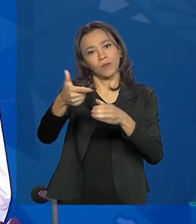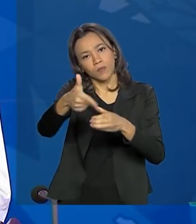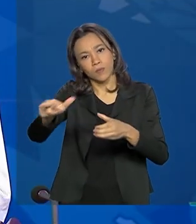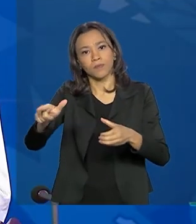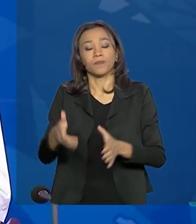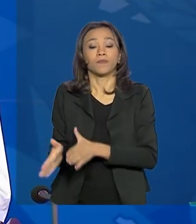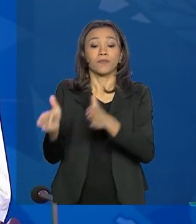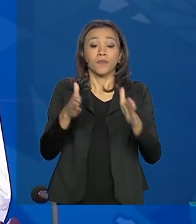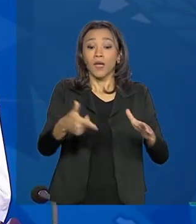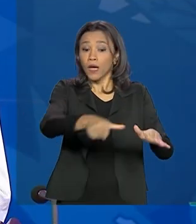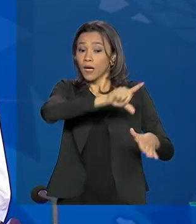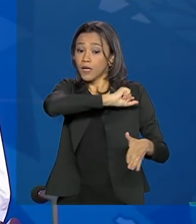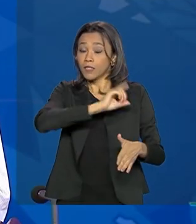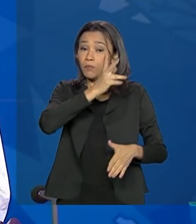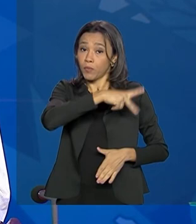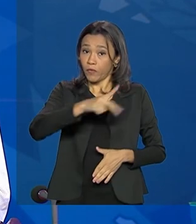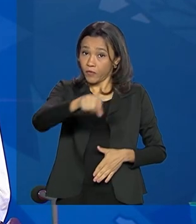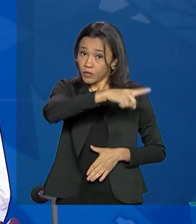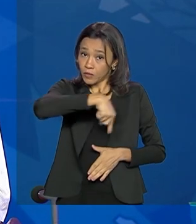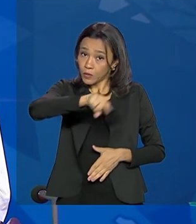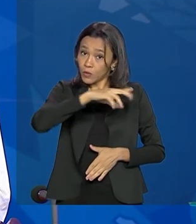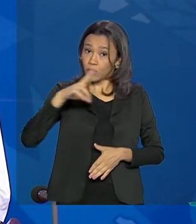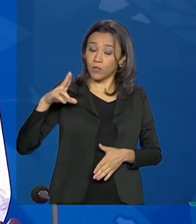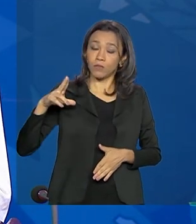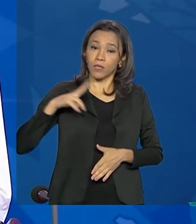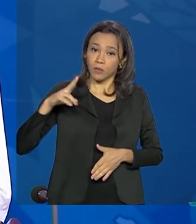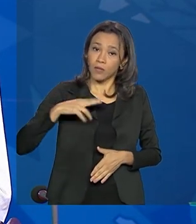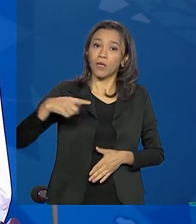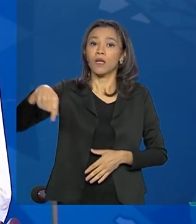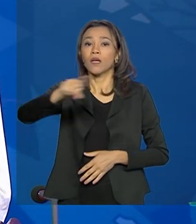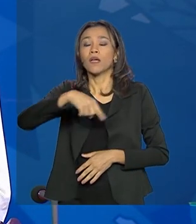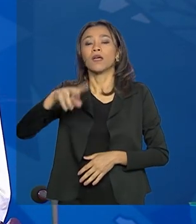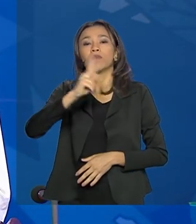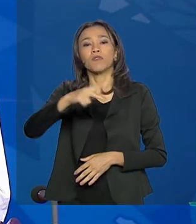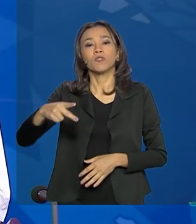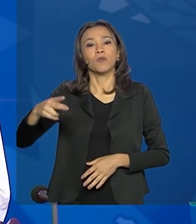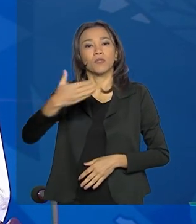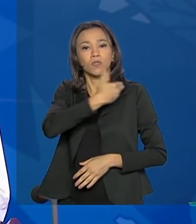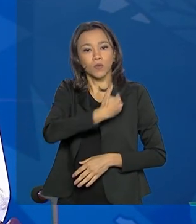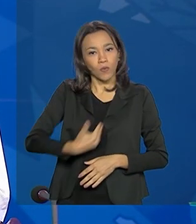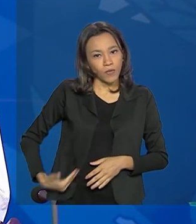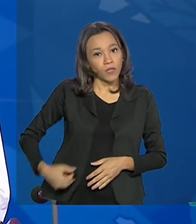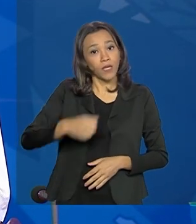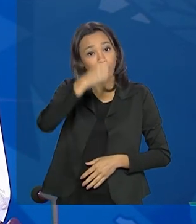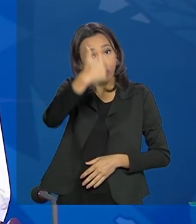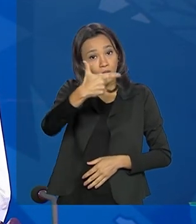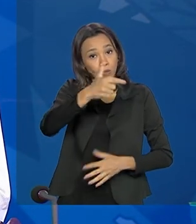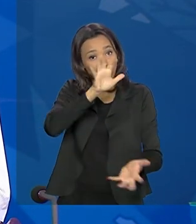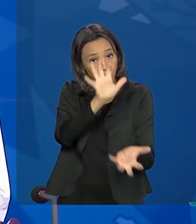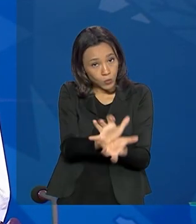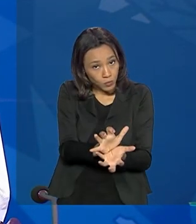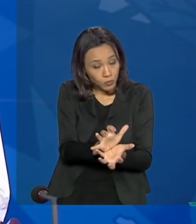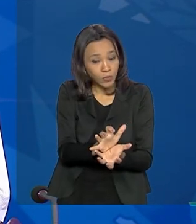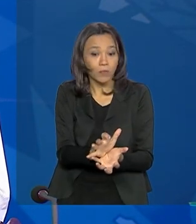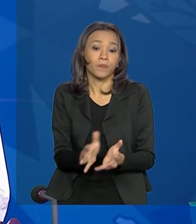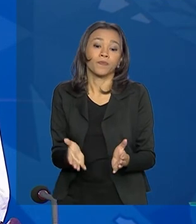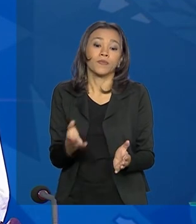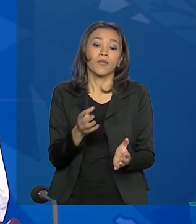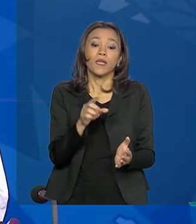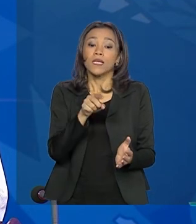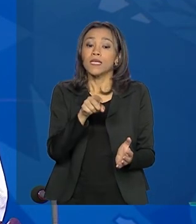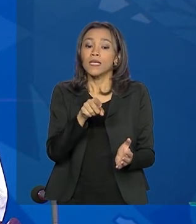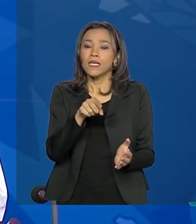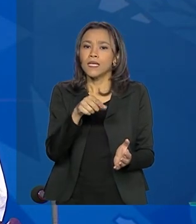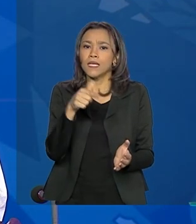gente tinha professores de escolas públicas e privadas como parte do segundo grupo de vacinas. E o intuito era